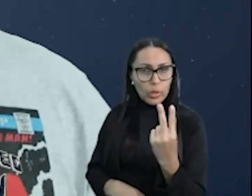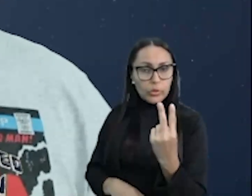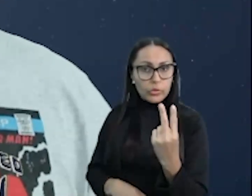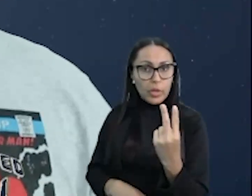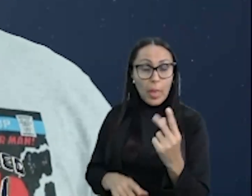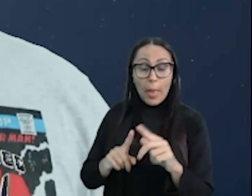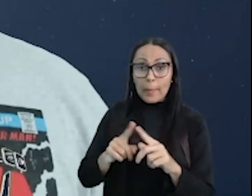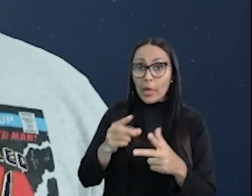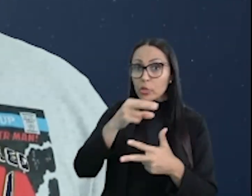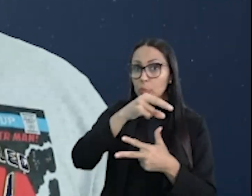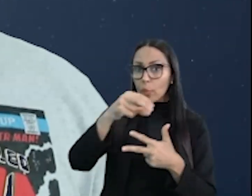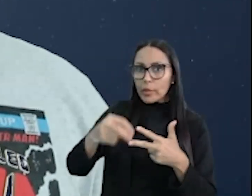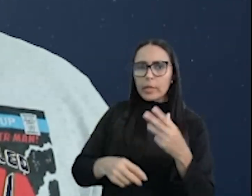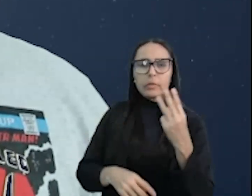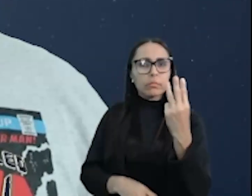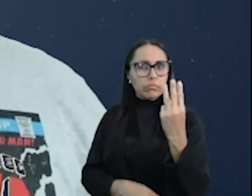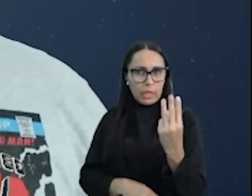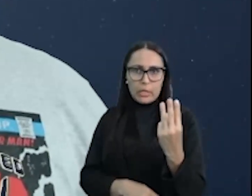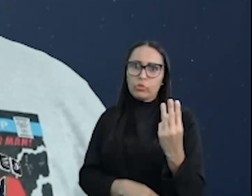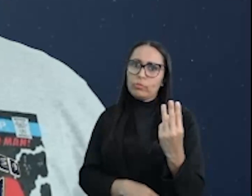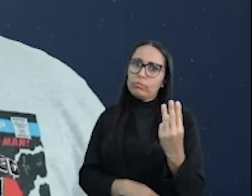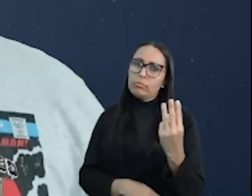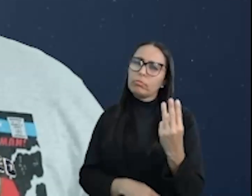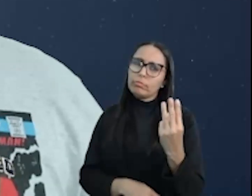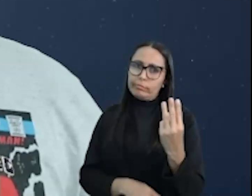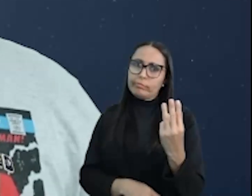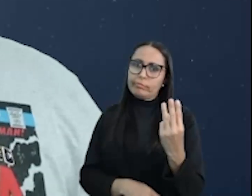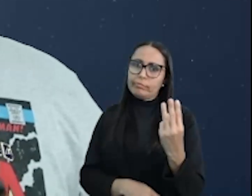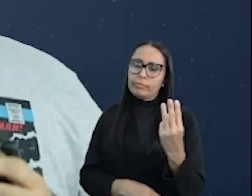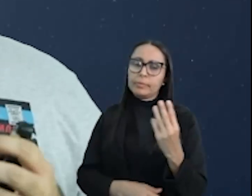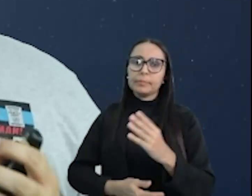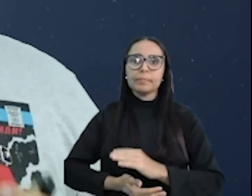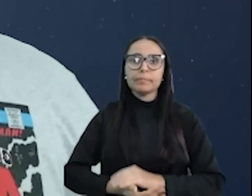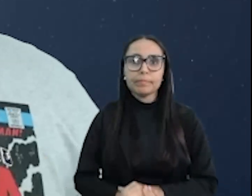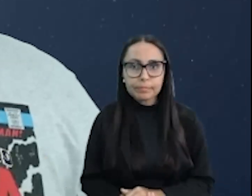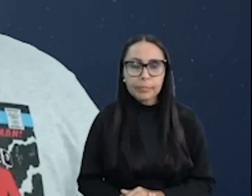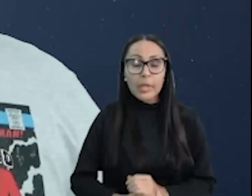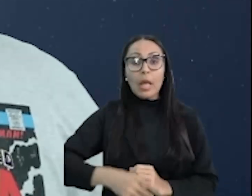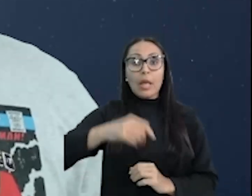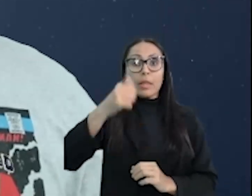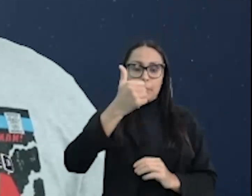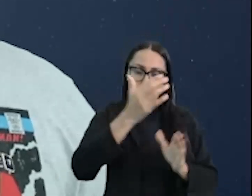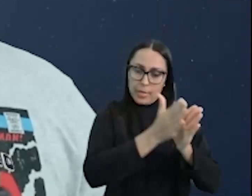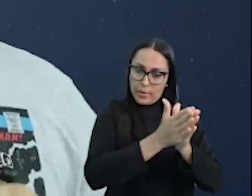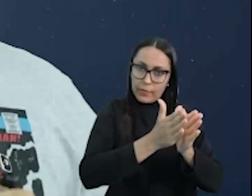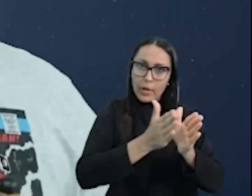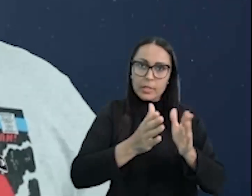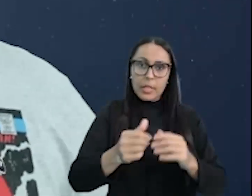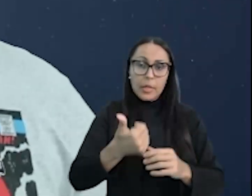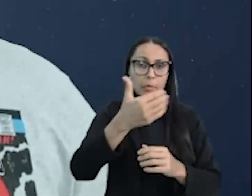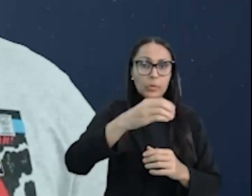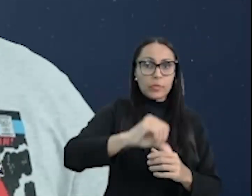mas pro Enem, deixa três reservadas, tá? Na primeira fase, que vai de 1939